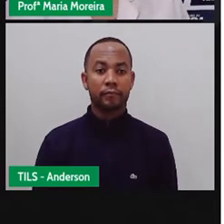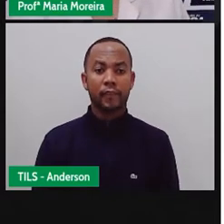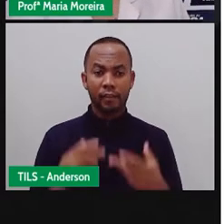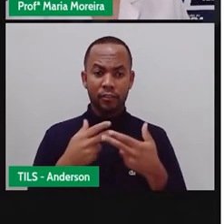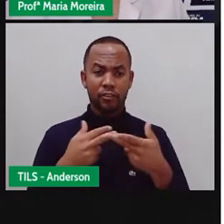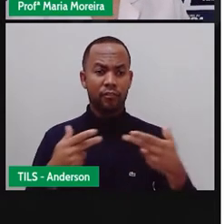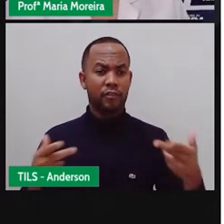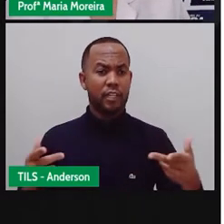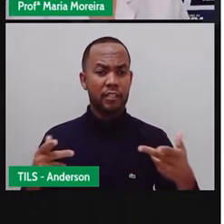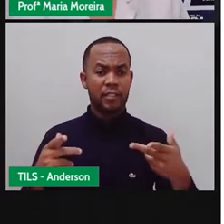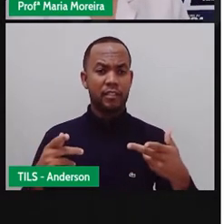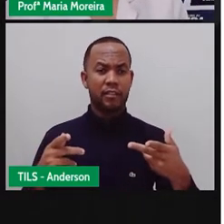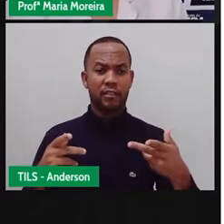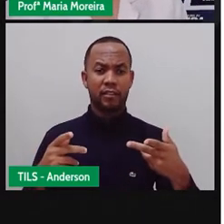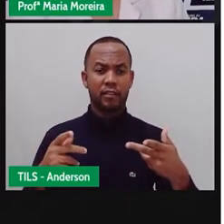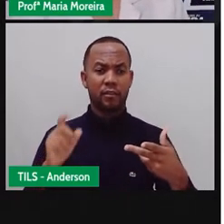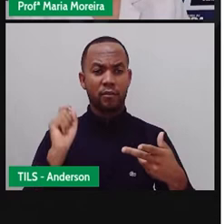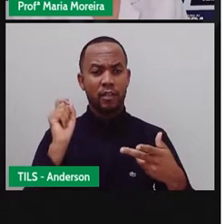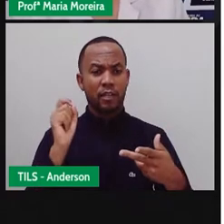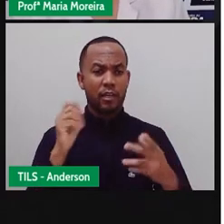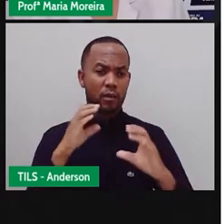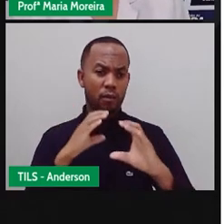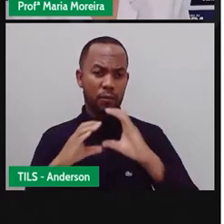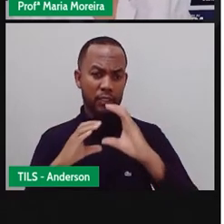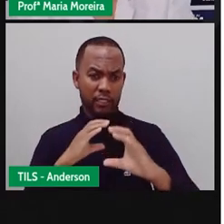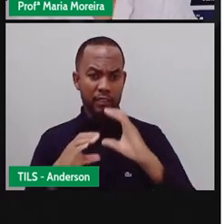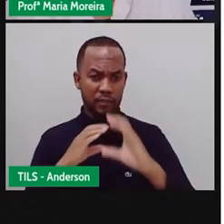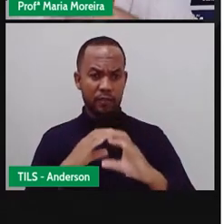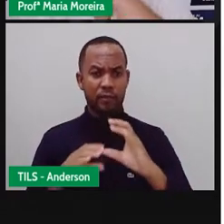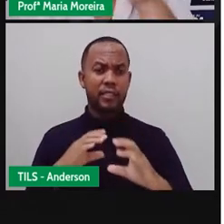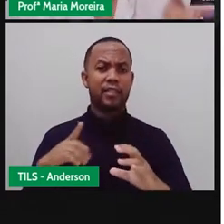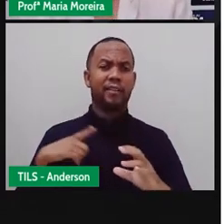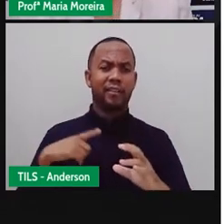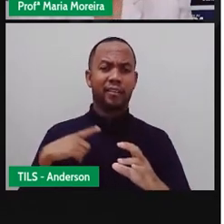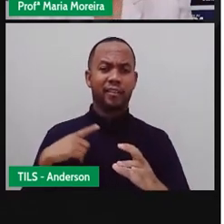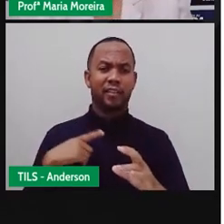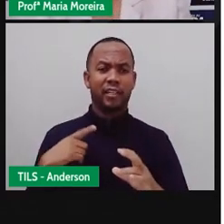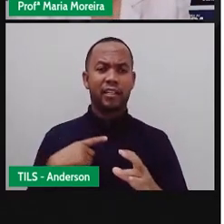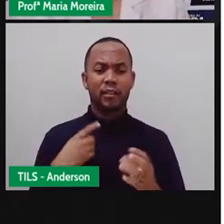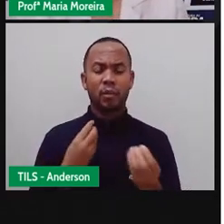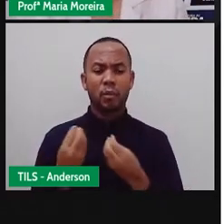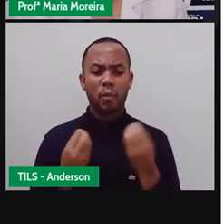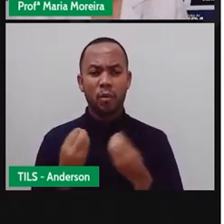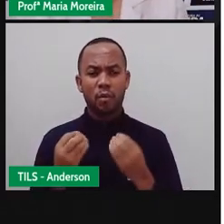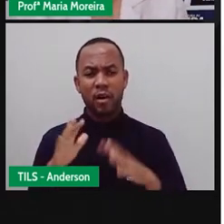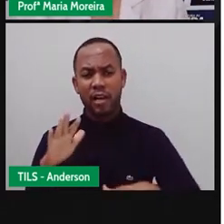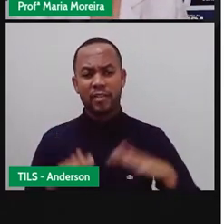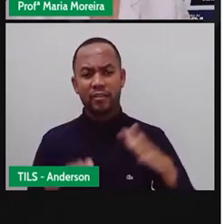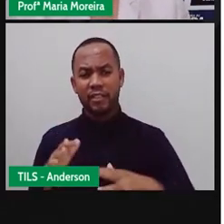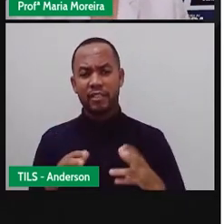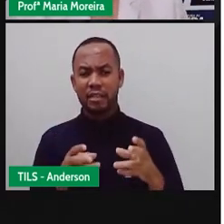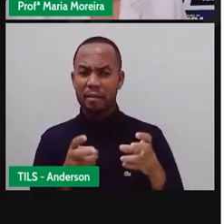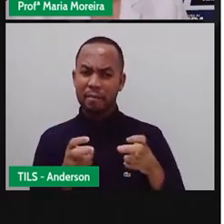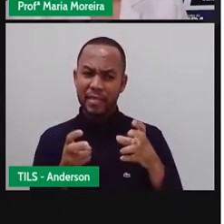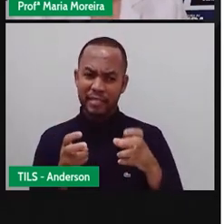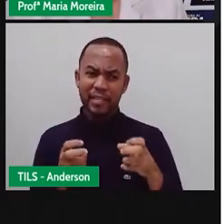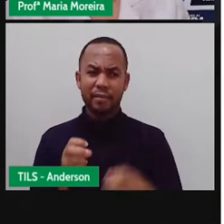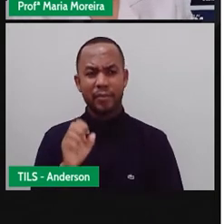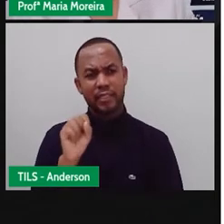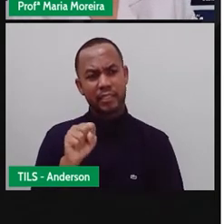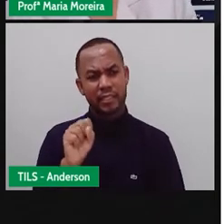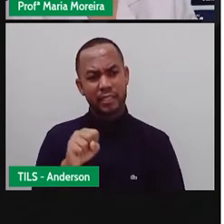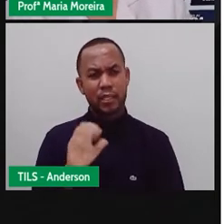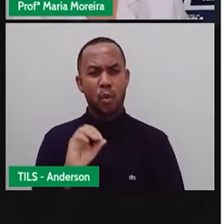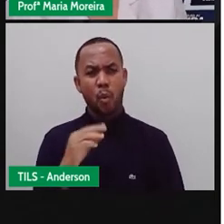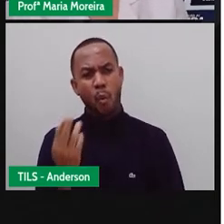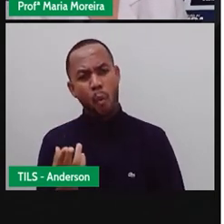Várias coisas, né, que são meios aí de comunicação, a acaba meio que passando despercebida aí na nossa cidade. E uma delas, né,